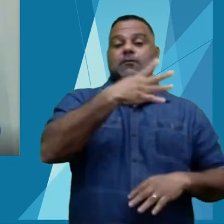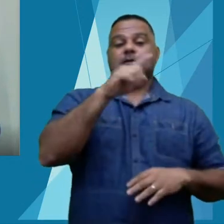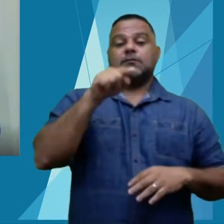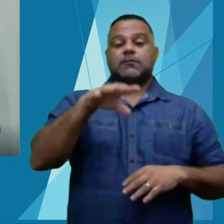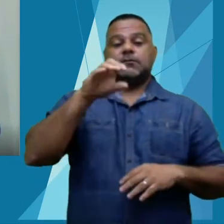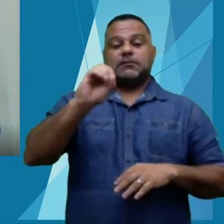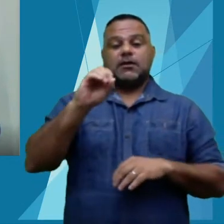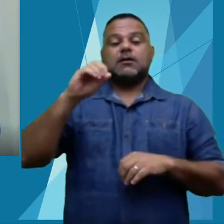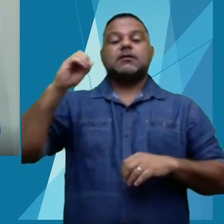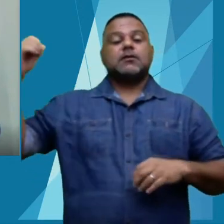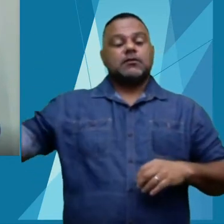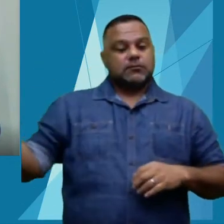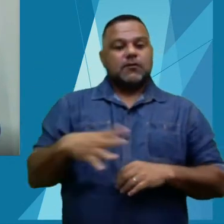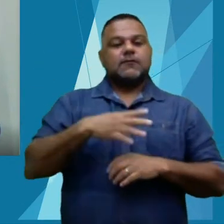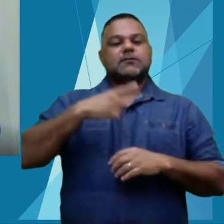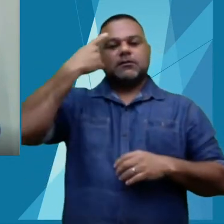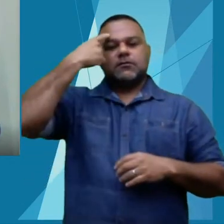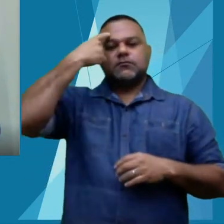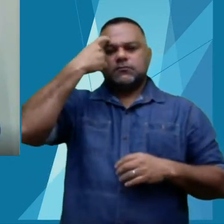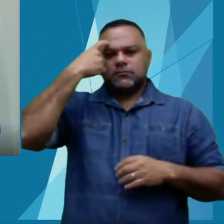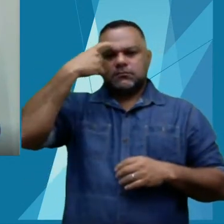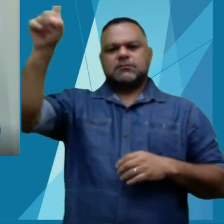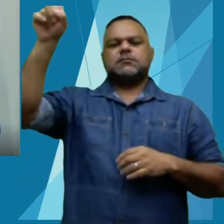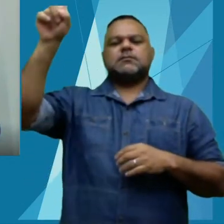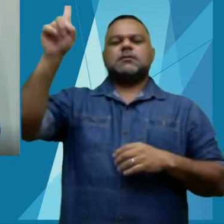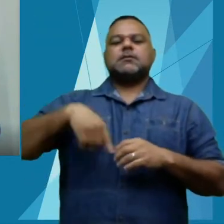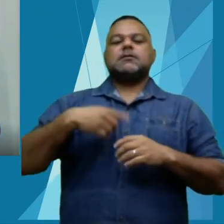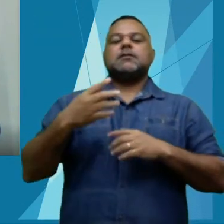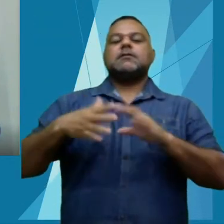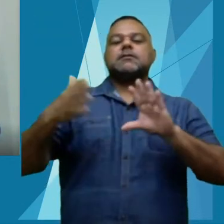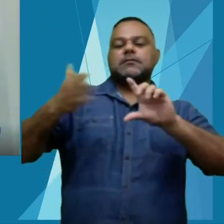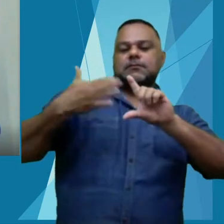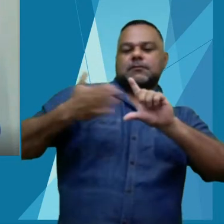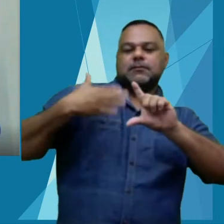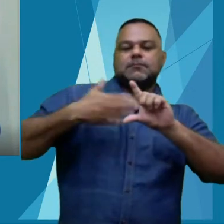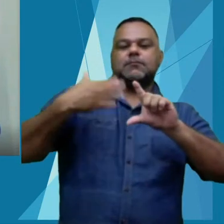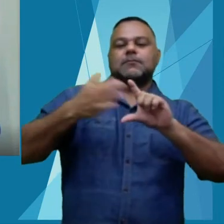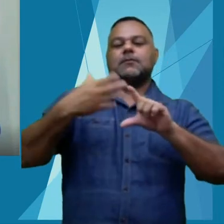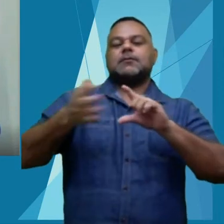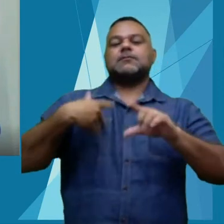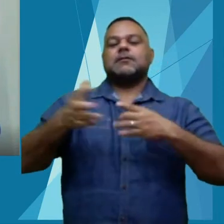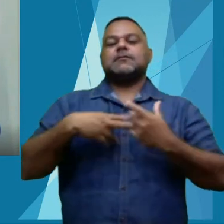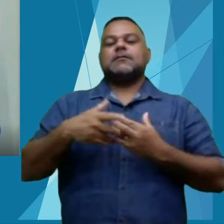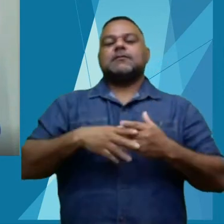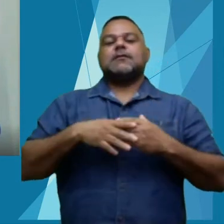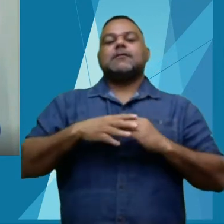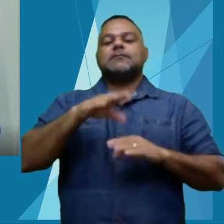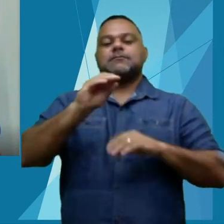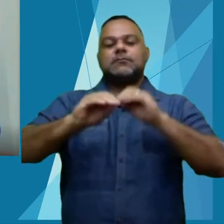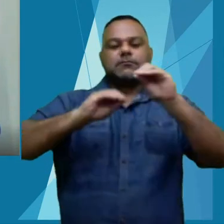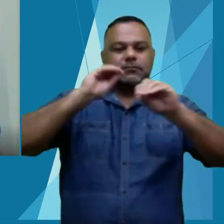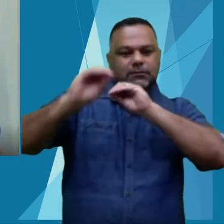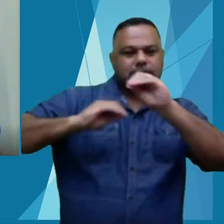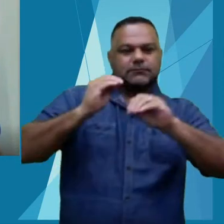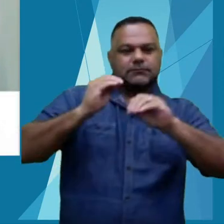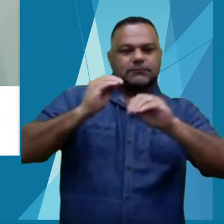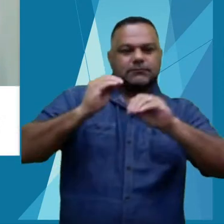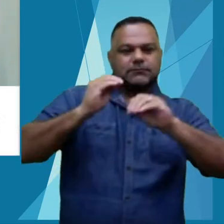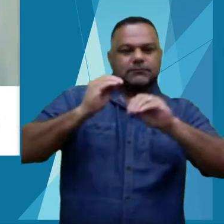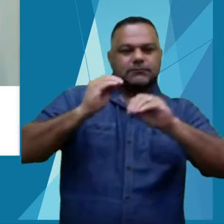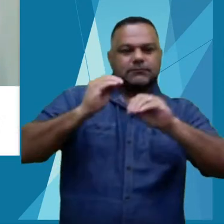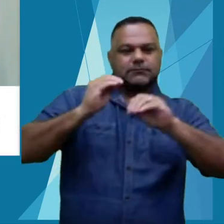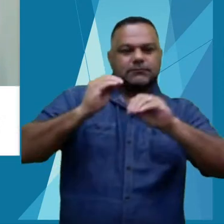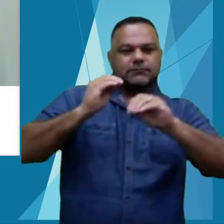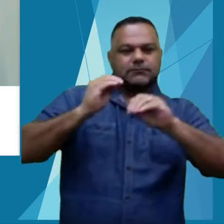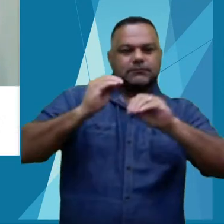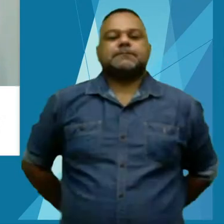Inovação, Criatividade na Era Digital, possa fazer história. Um beijo no coração de todos e muito obrigada.